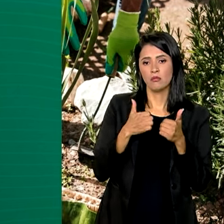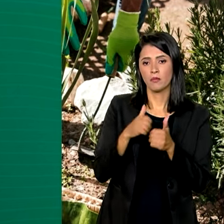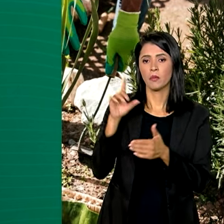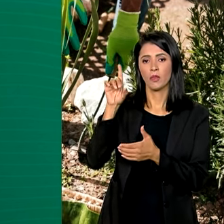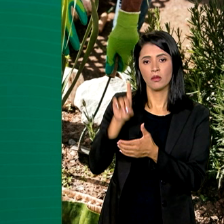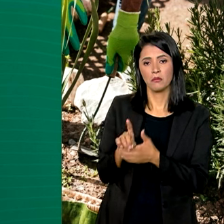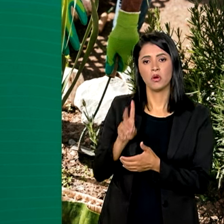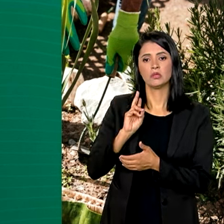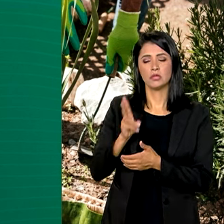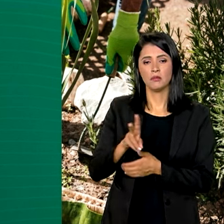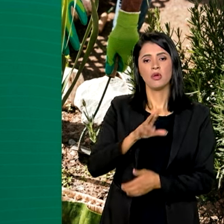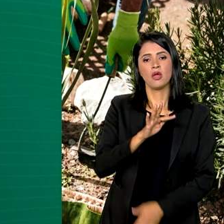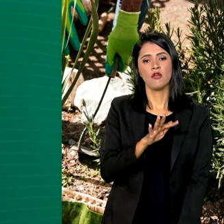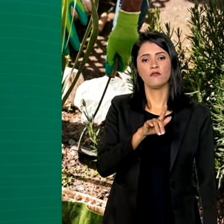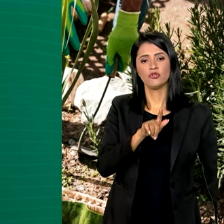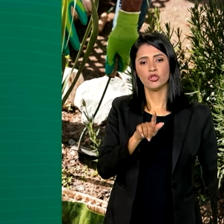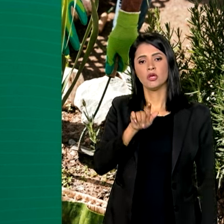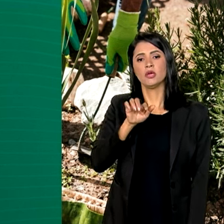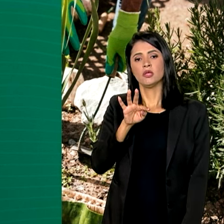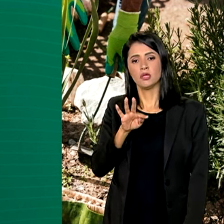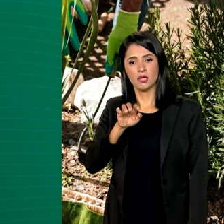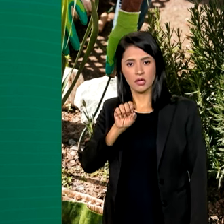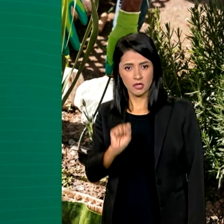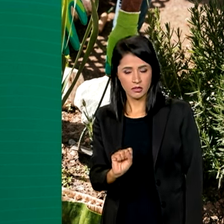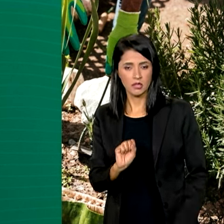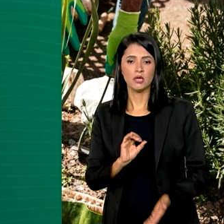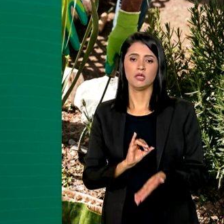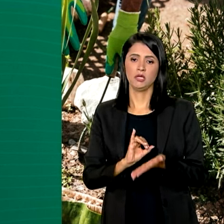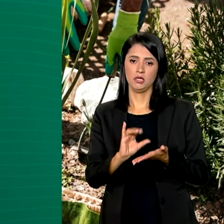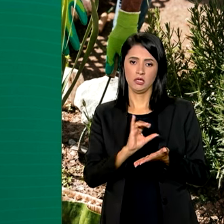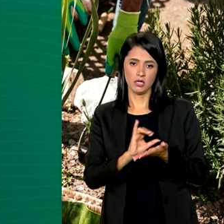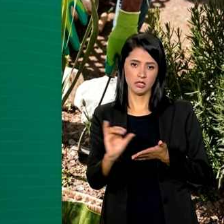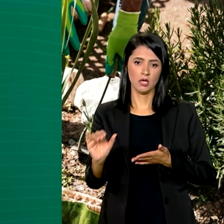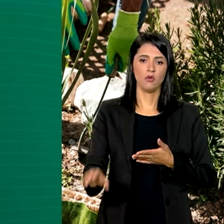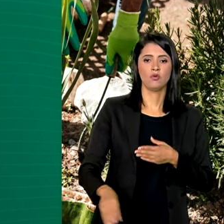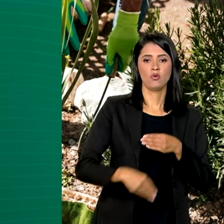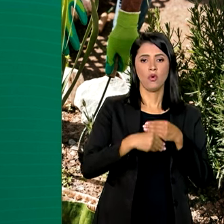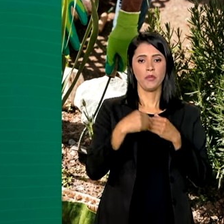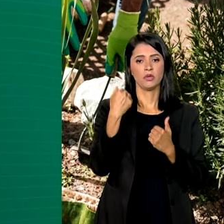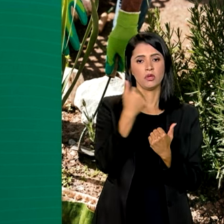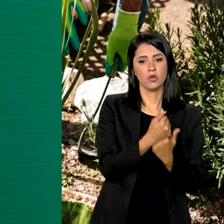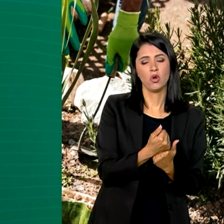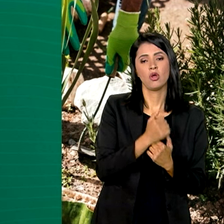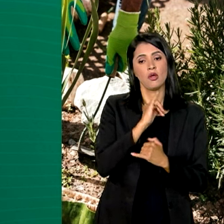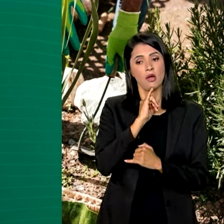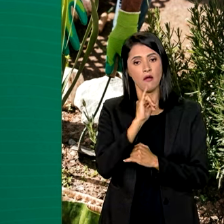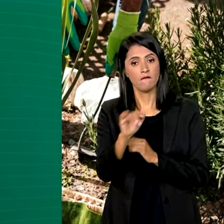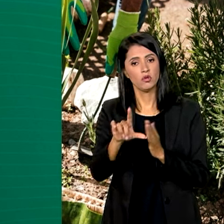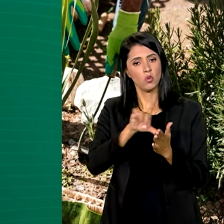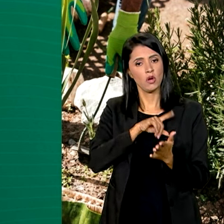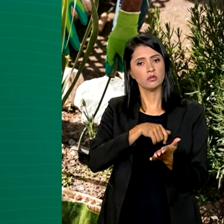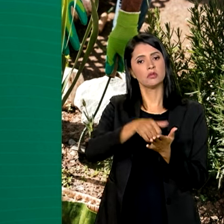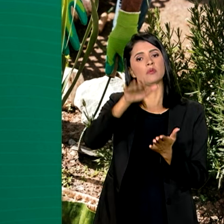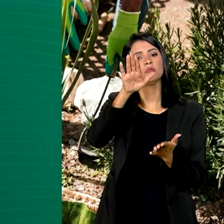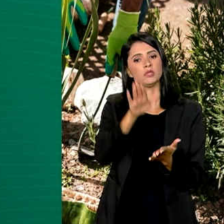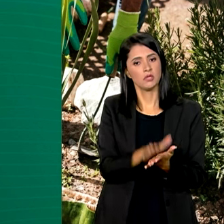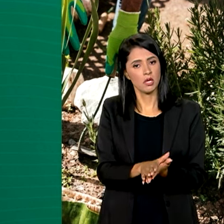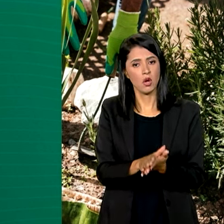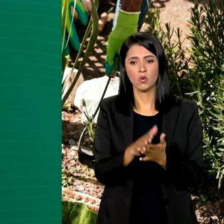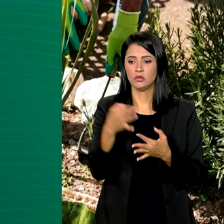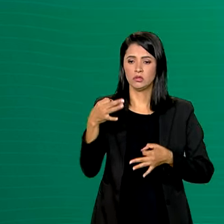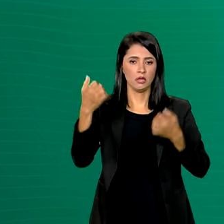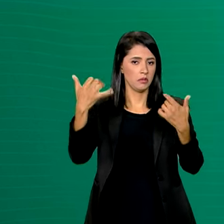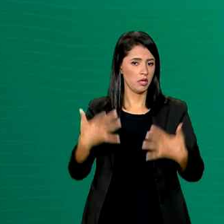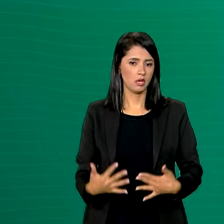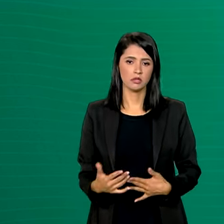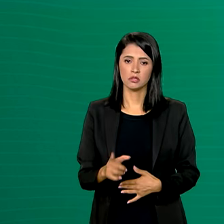mensal do FGTS e da indenização compensatória, aviso prévio nas demissões sem justa